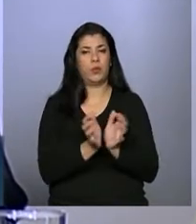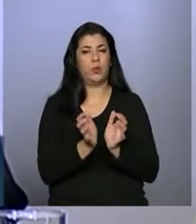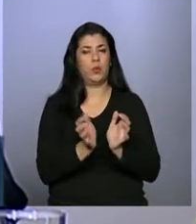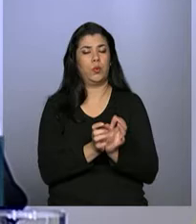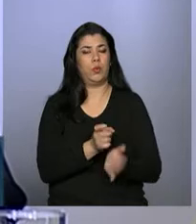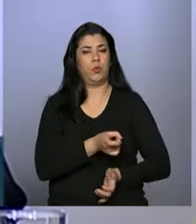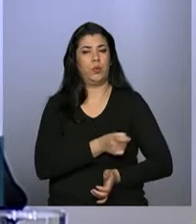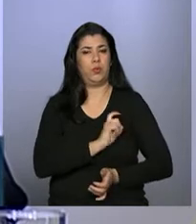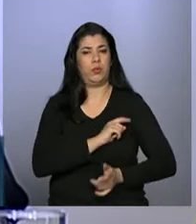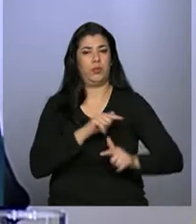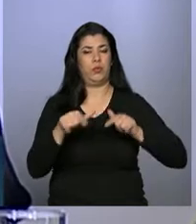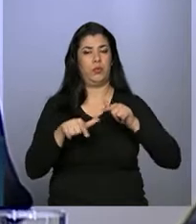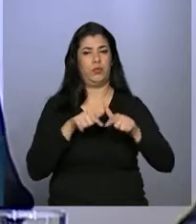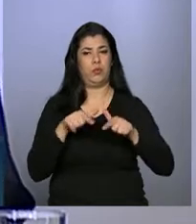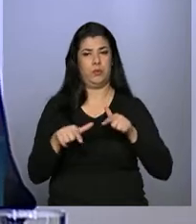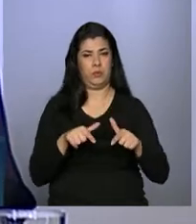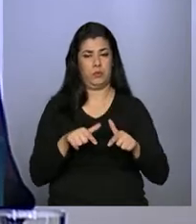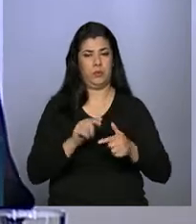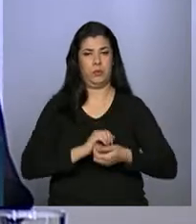fiscal do trabalho.